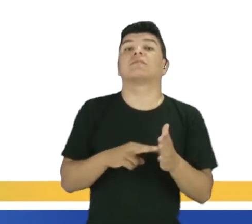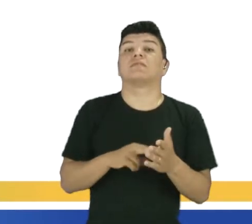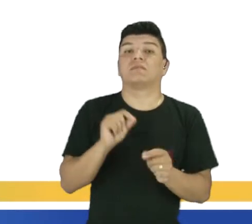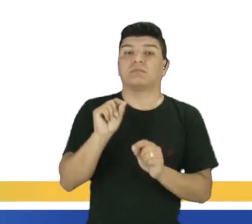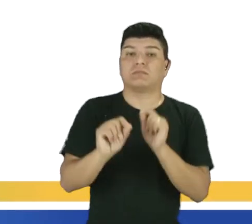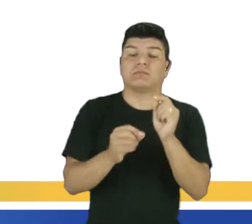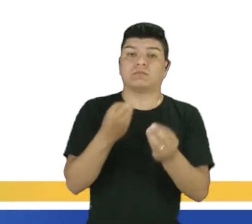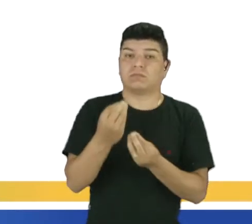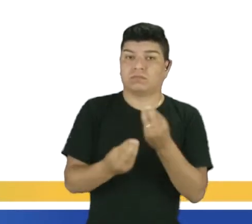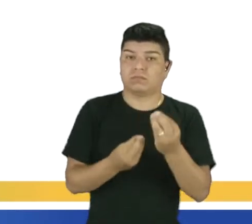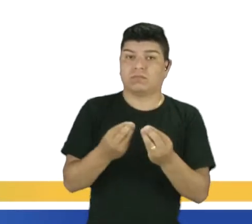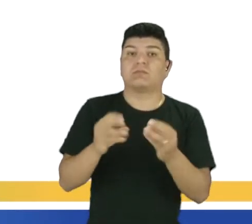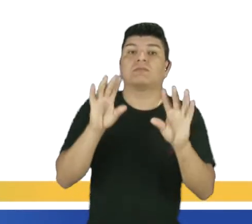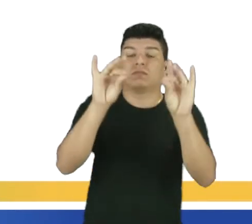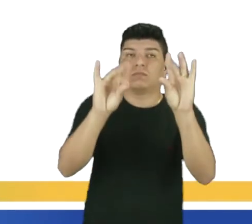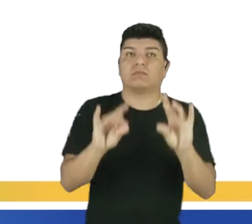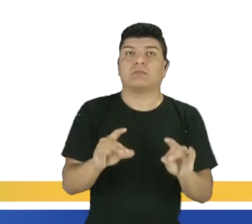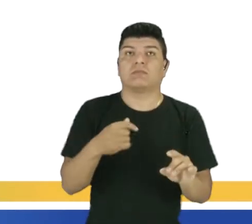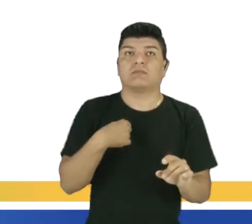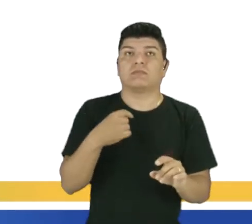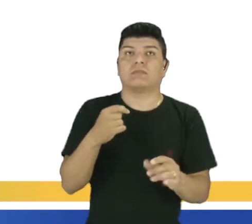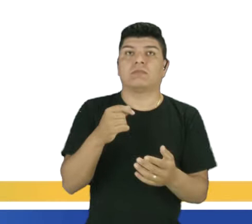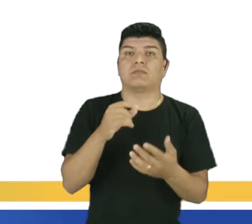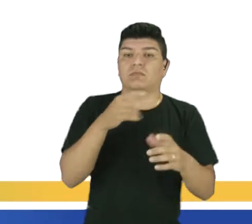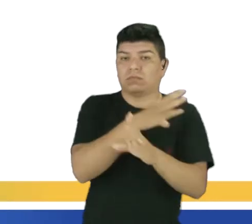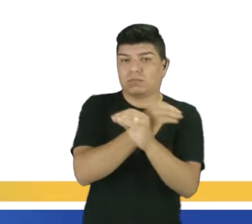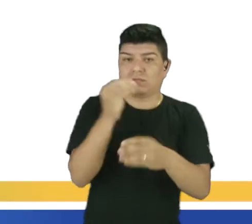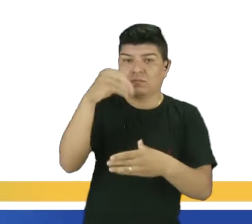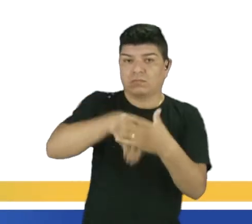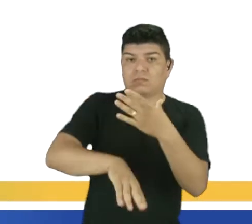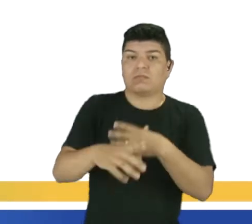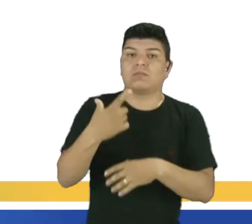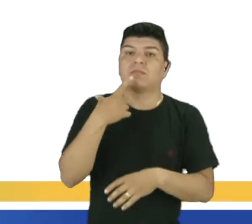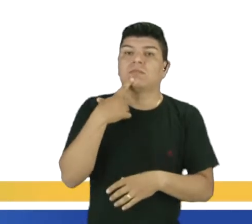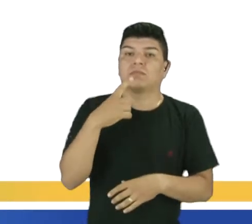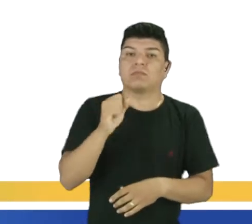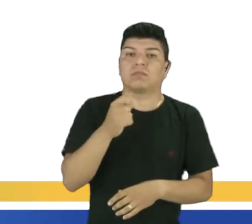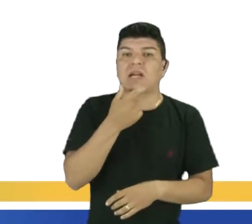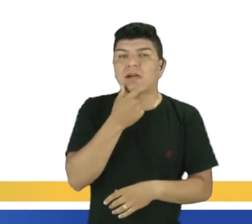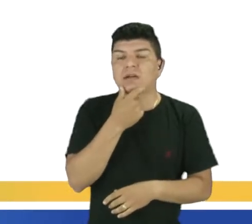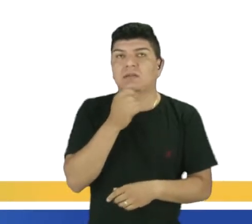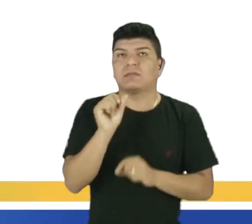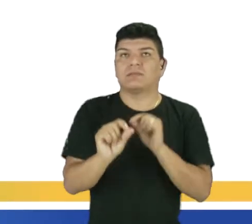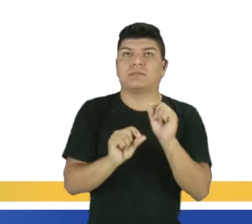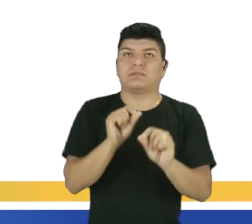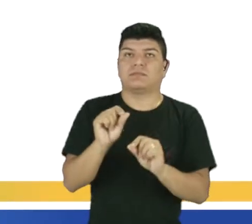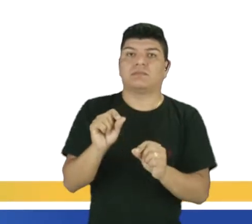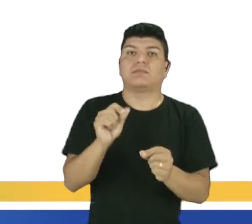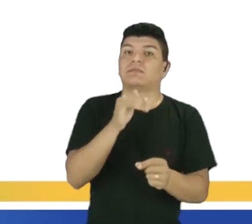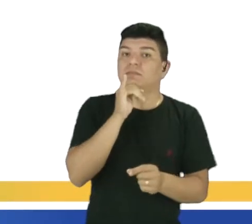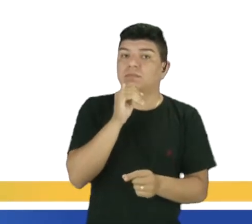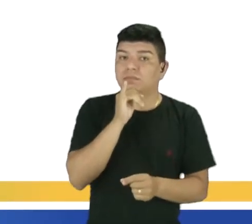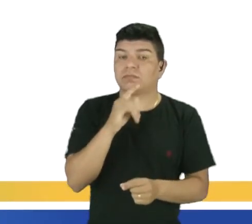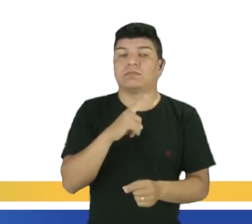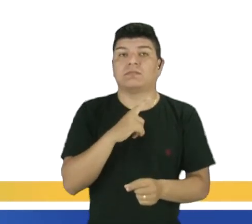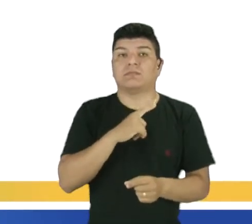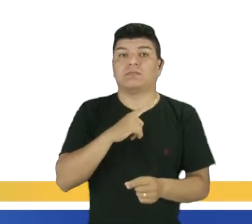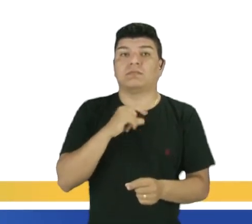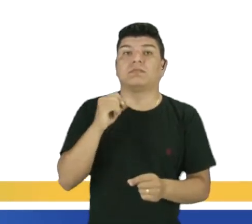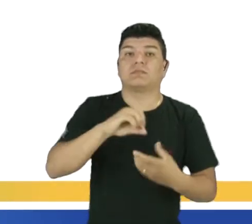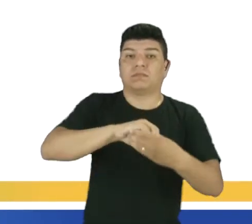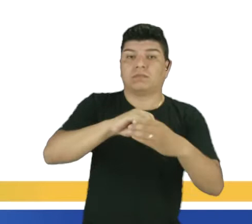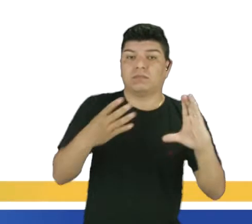das maneiras que classificamos as conjunções dentro da língua inglesa. Esse tipo de conjunções tem como